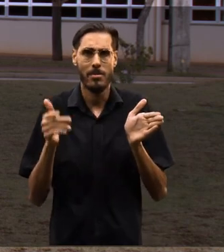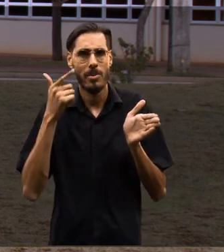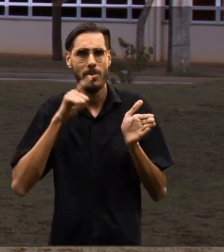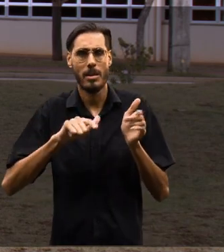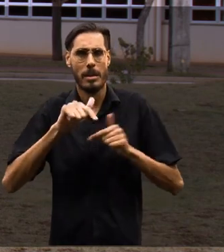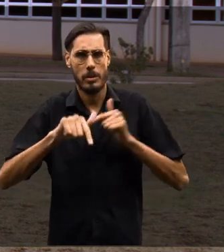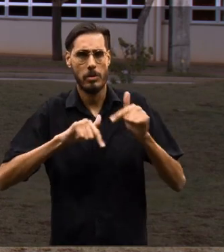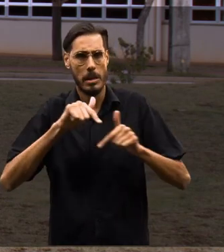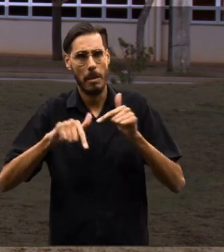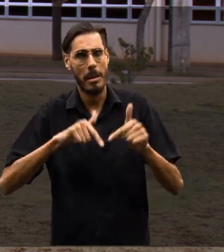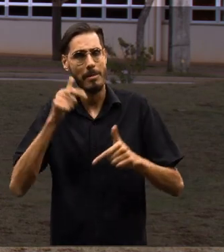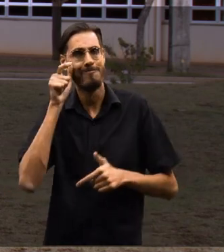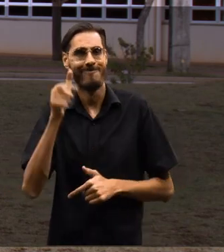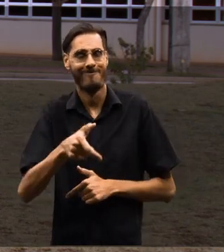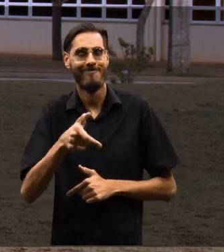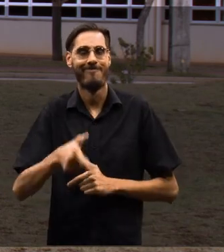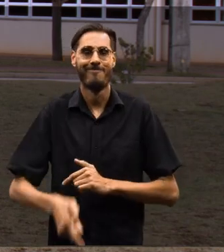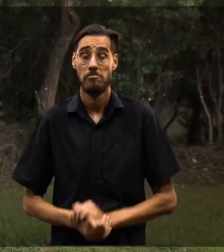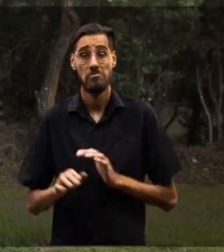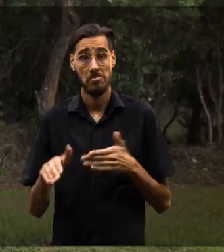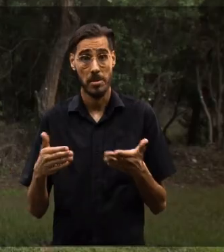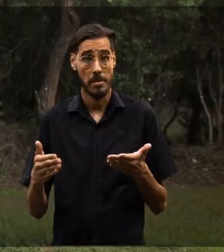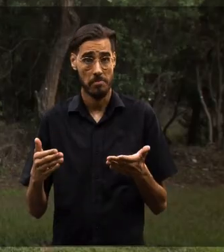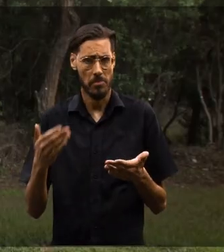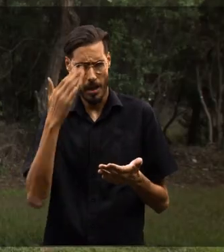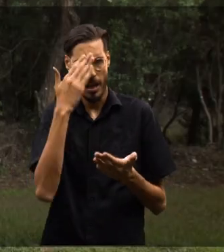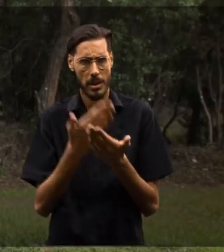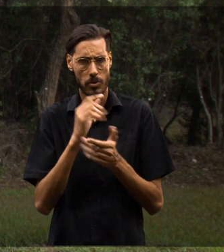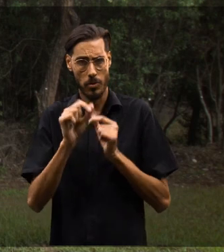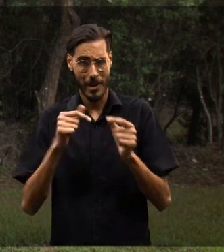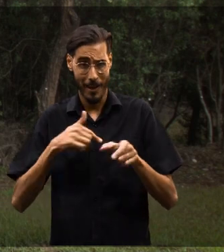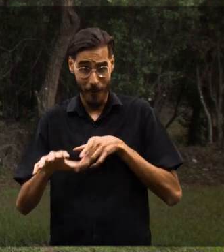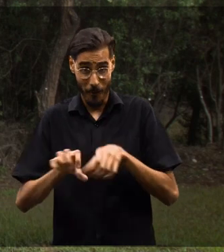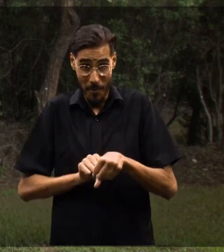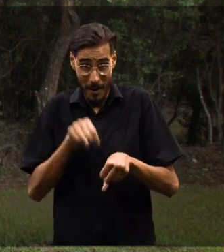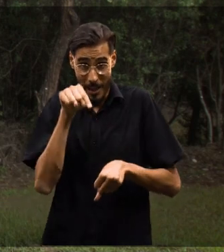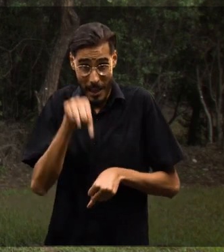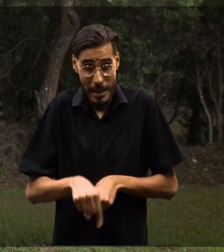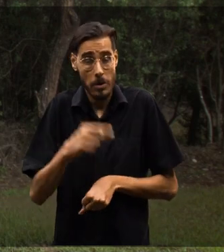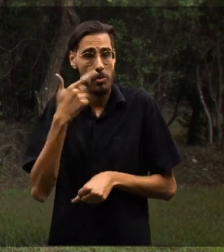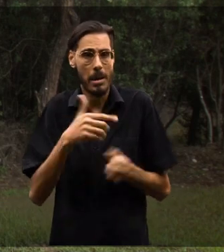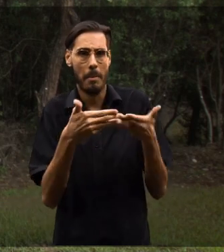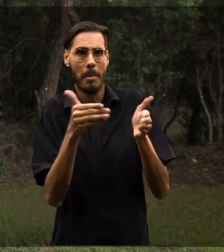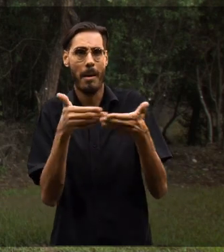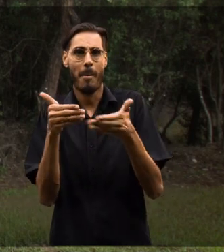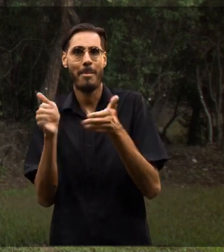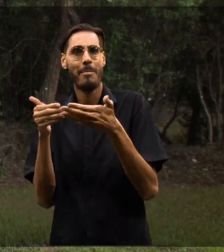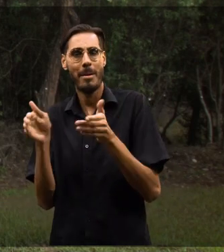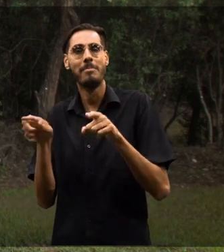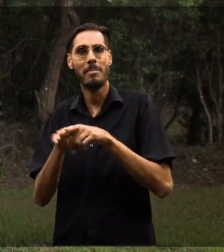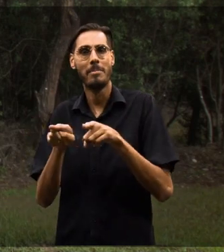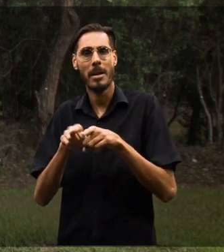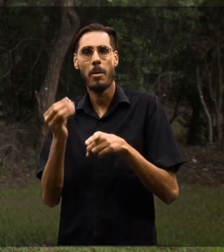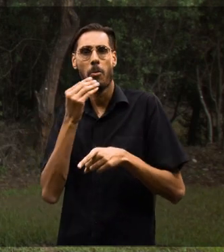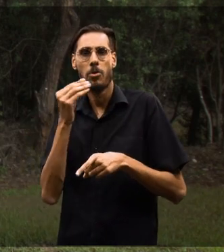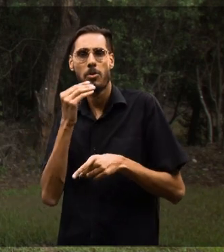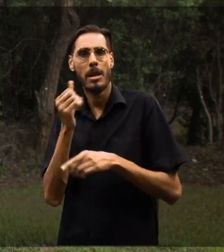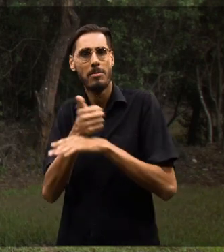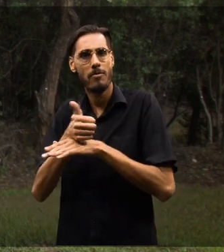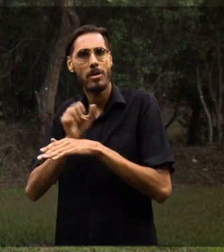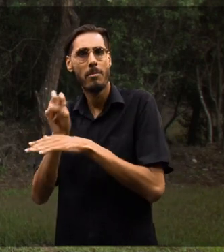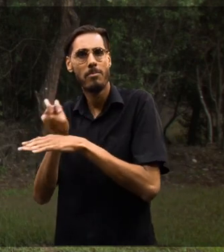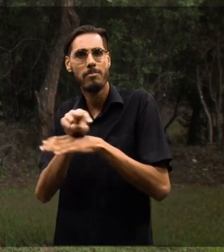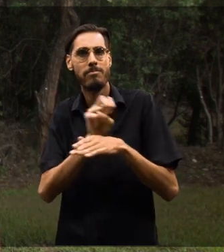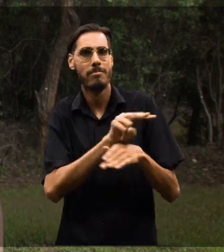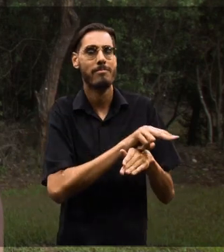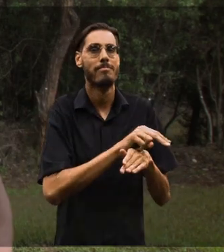aberto para o mercado de trabalho, é uma área bem interessante. Então eu acredito que me formar aqui no campus, ele vai me abrir muitas portas e vai trazer